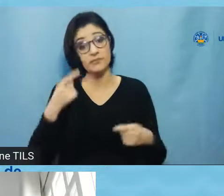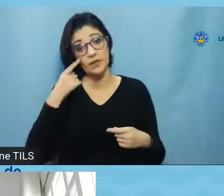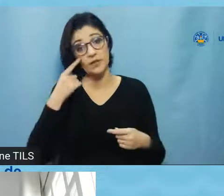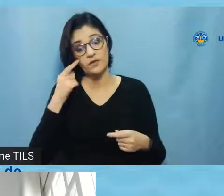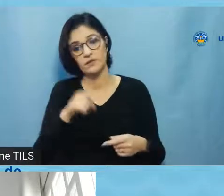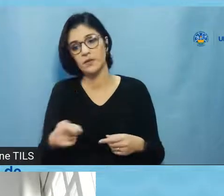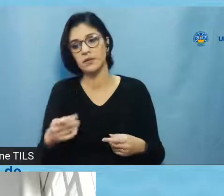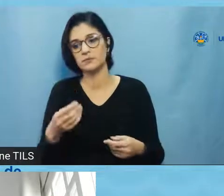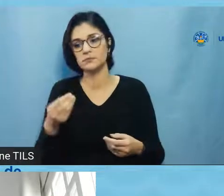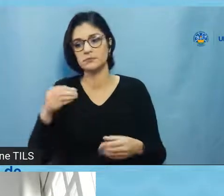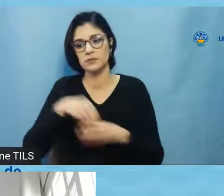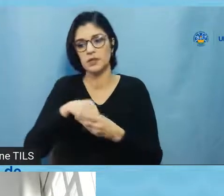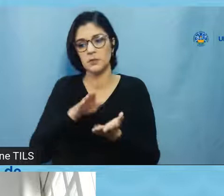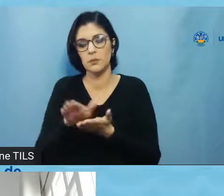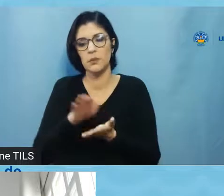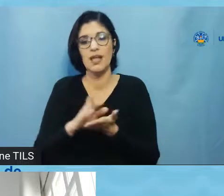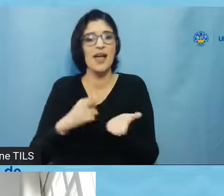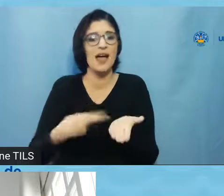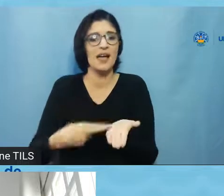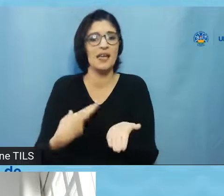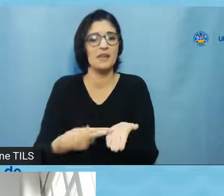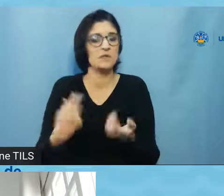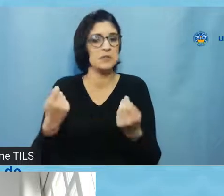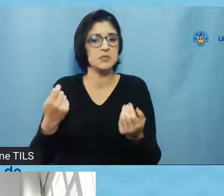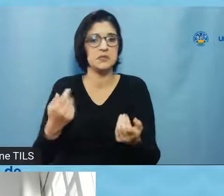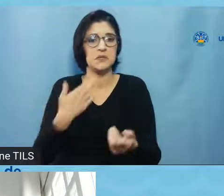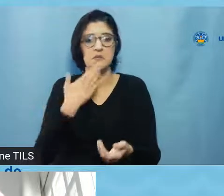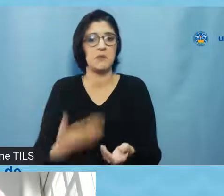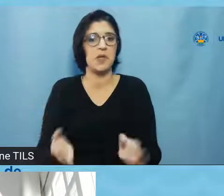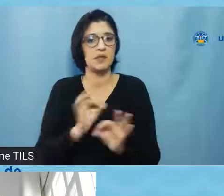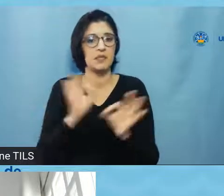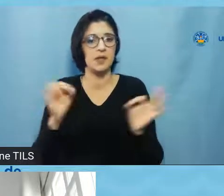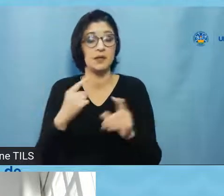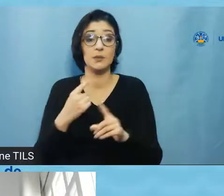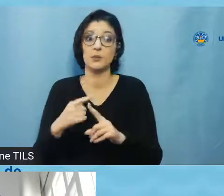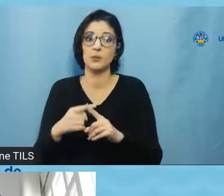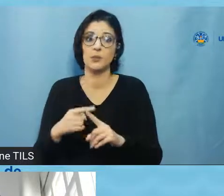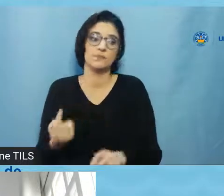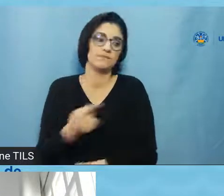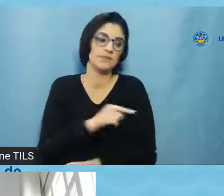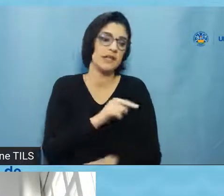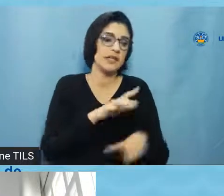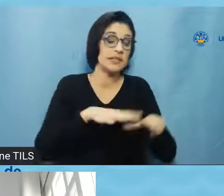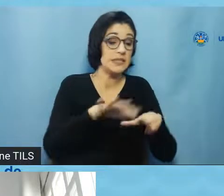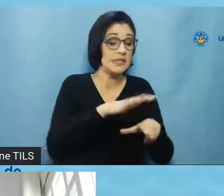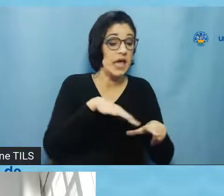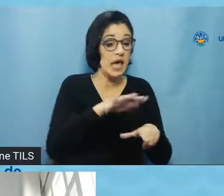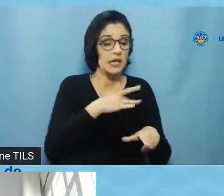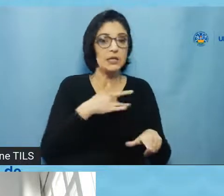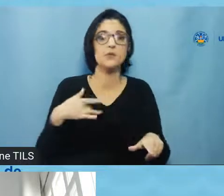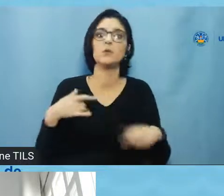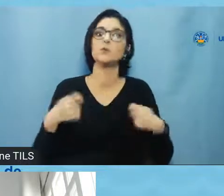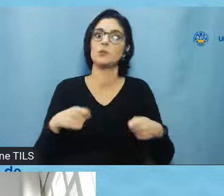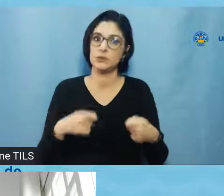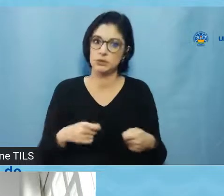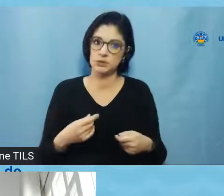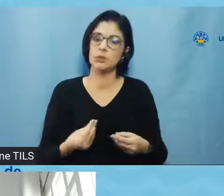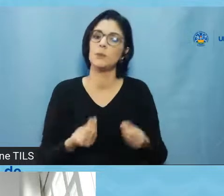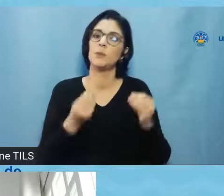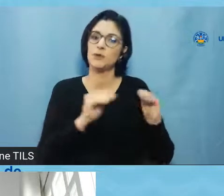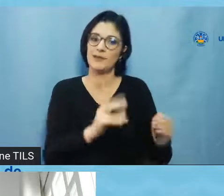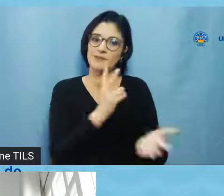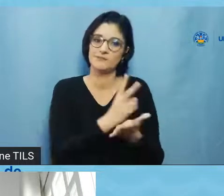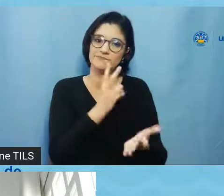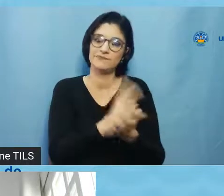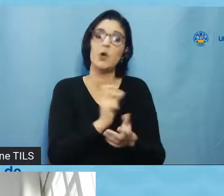não é cobrado, né, a revista não cobra o parecer do comitê, né, porque na área da saúde eu tenho que colocar o número do parecer do comitê de ética em pesquisa,